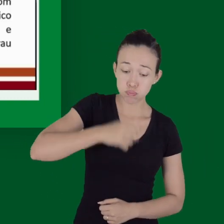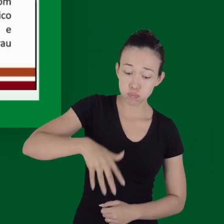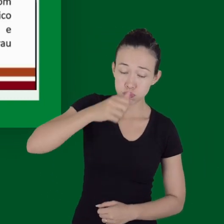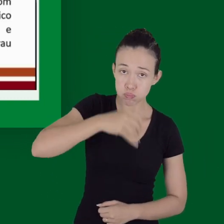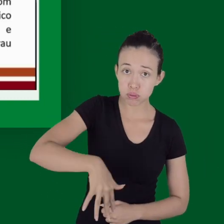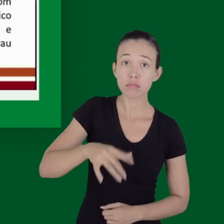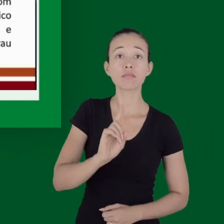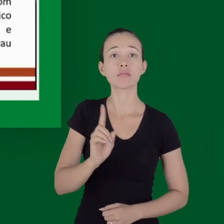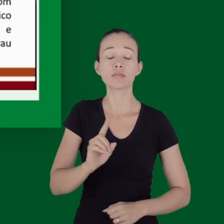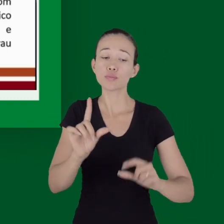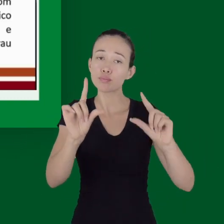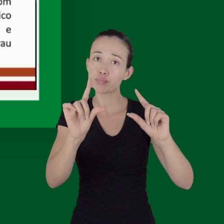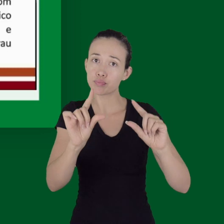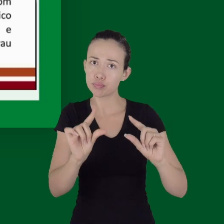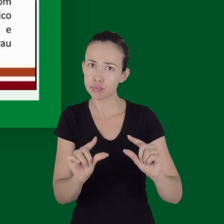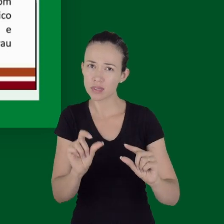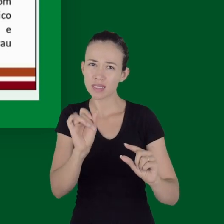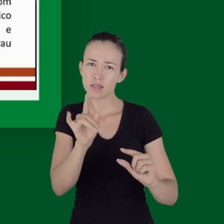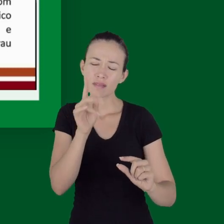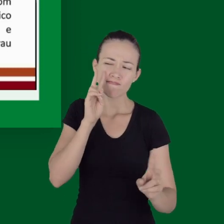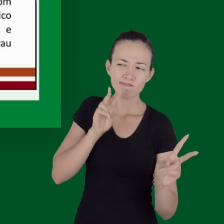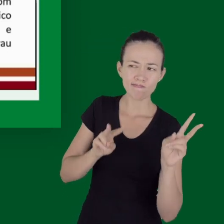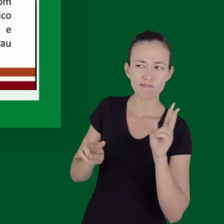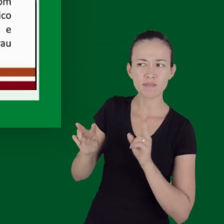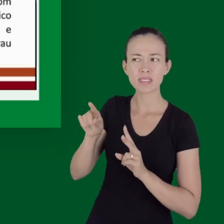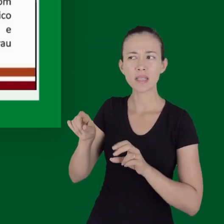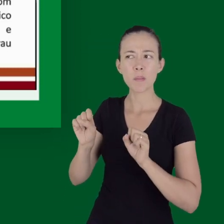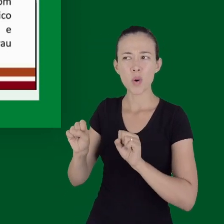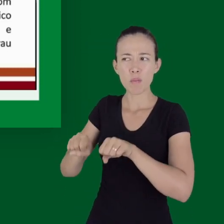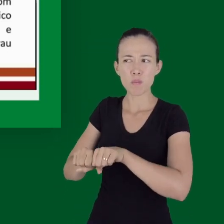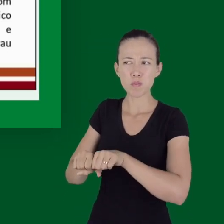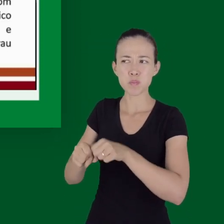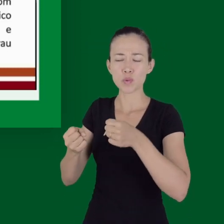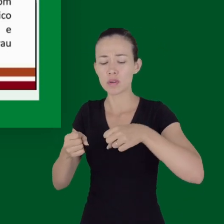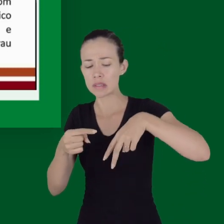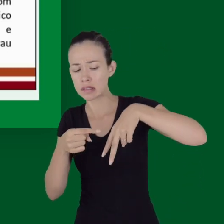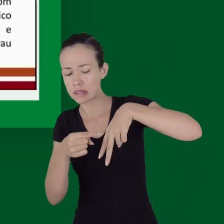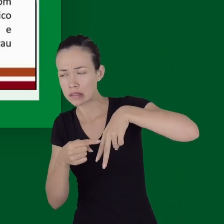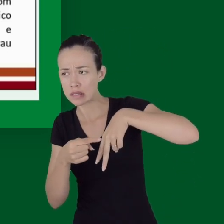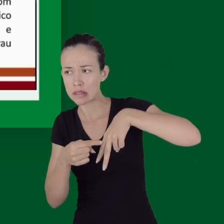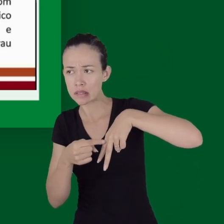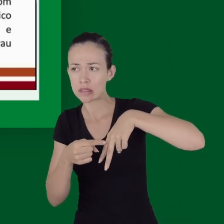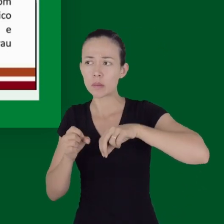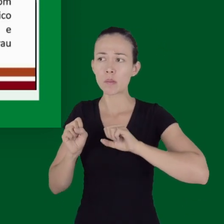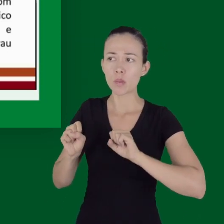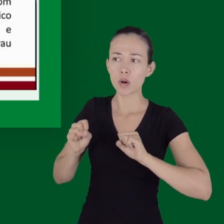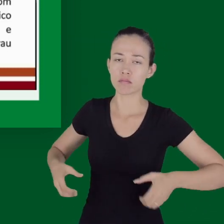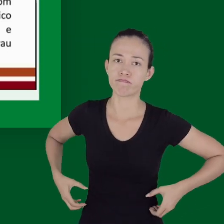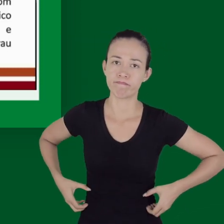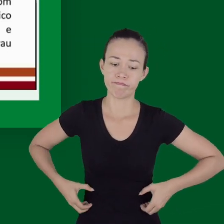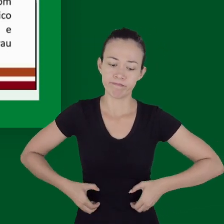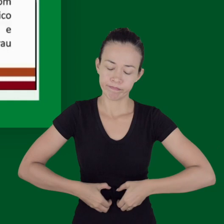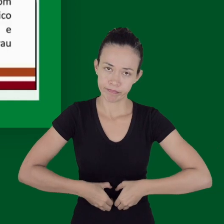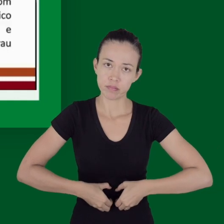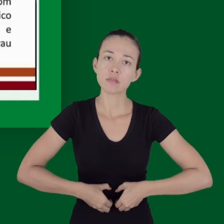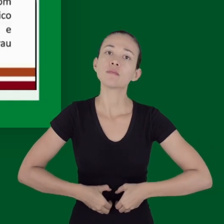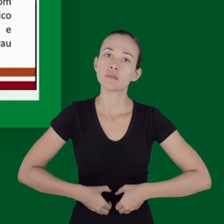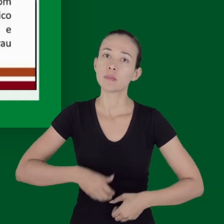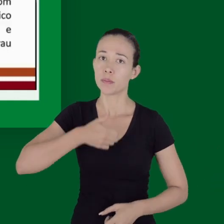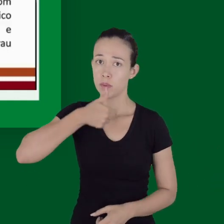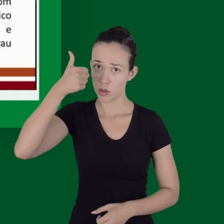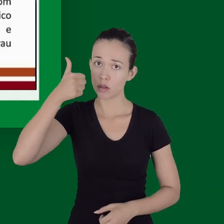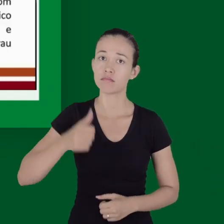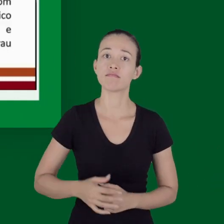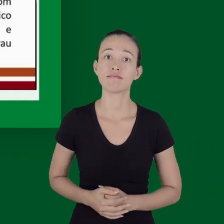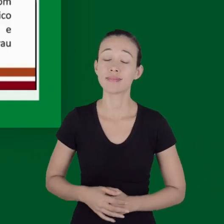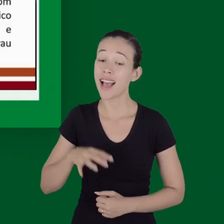uso de cintas pélvicas no APH e deve ser usado para redução do sangramento nas suspeitas de fratura pélvica. E também recomenda que